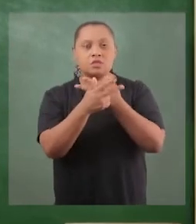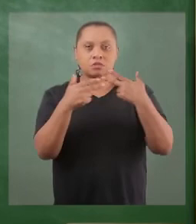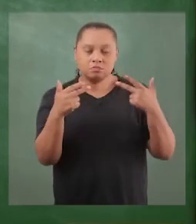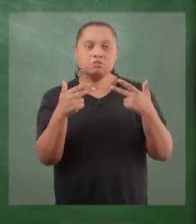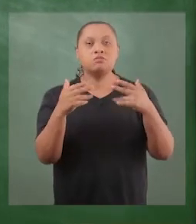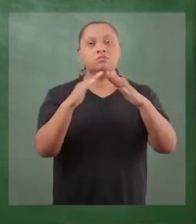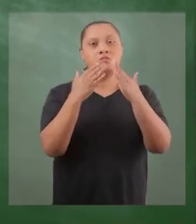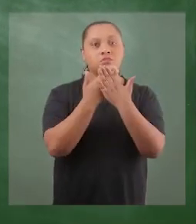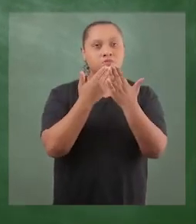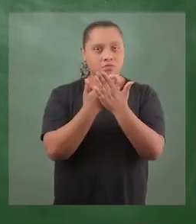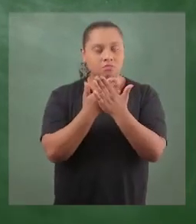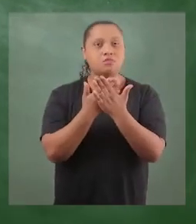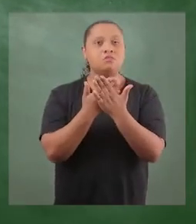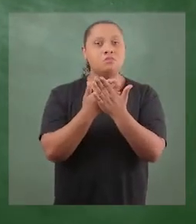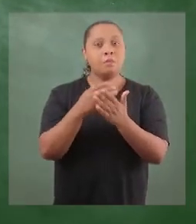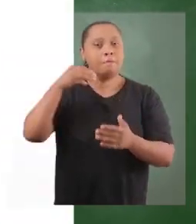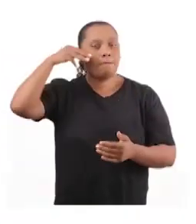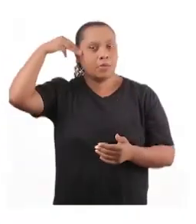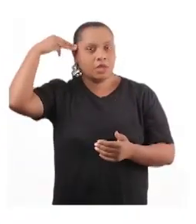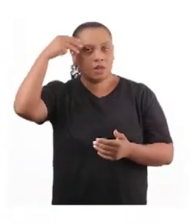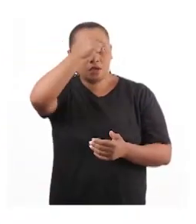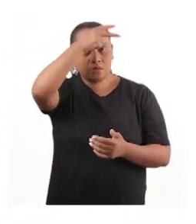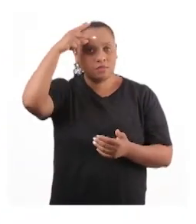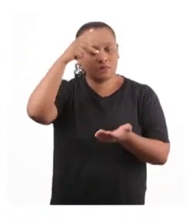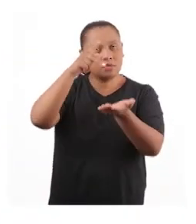Mainardi, prefeito de verdade!